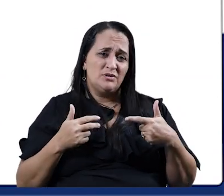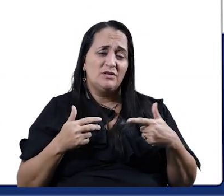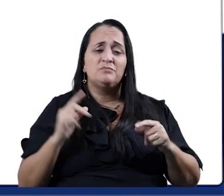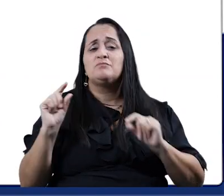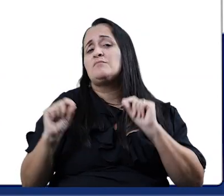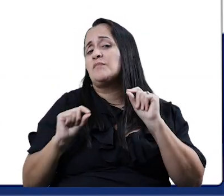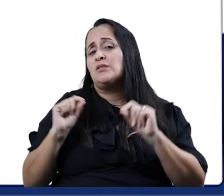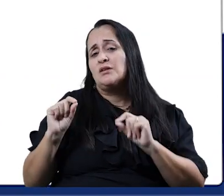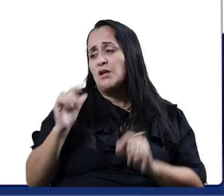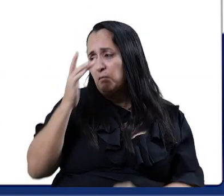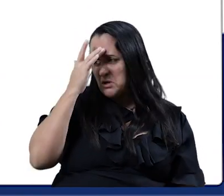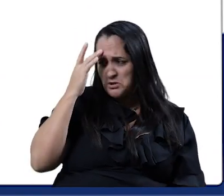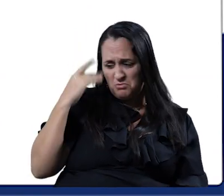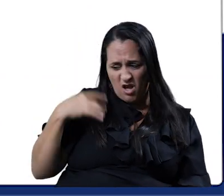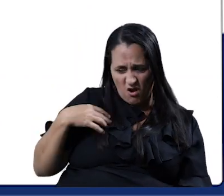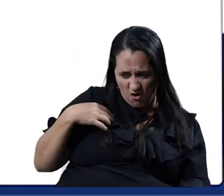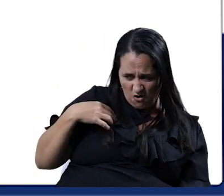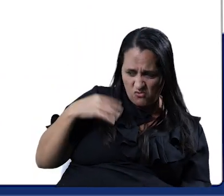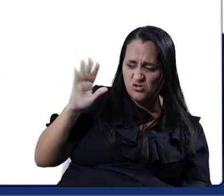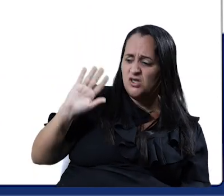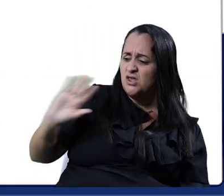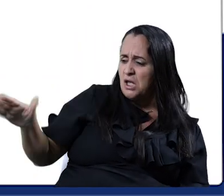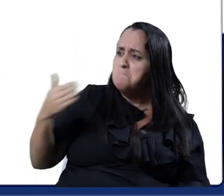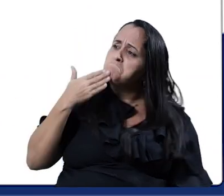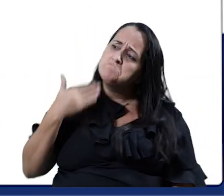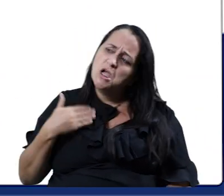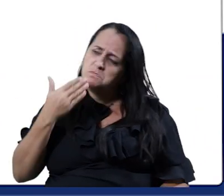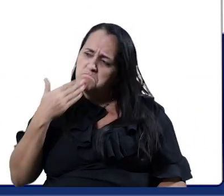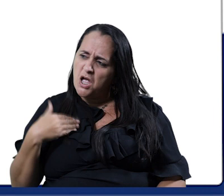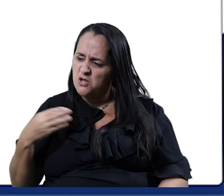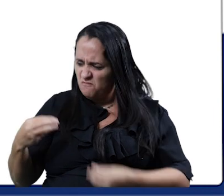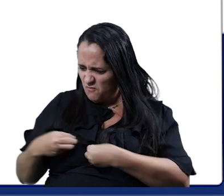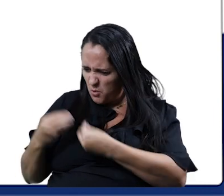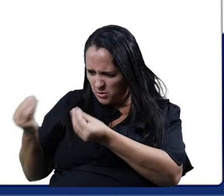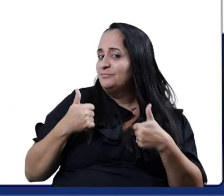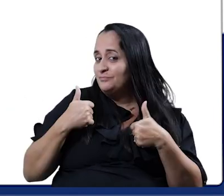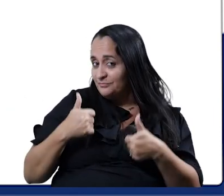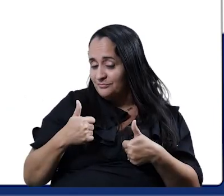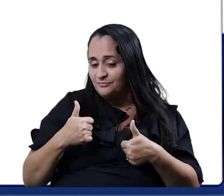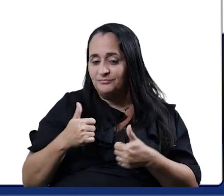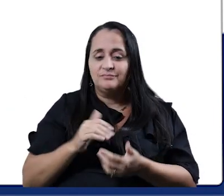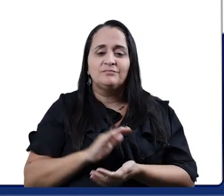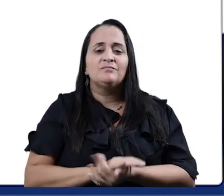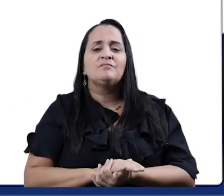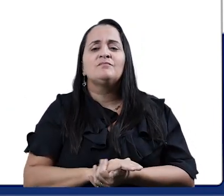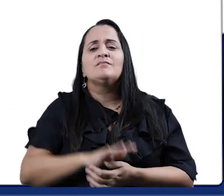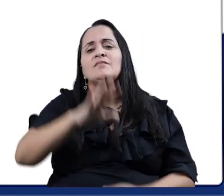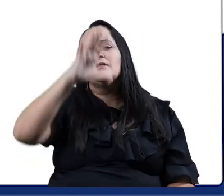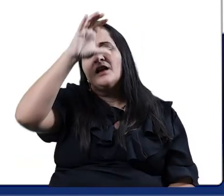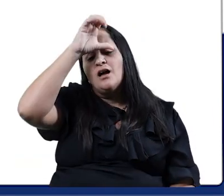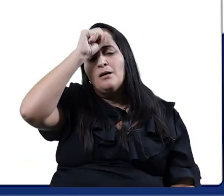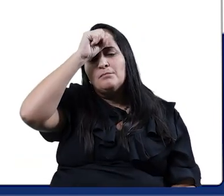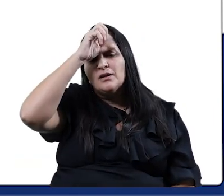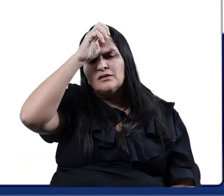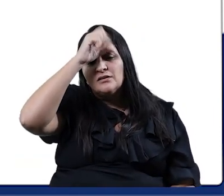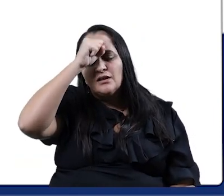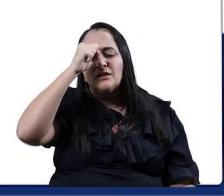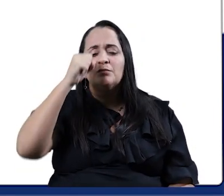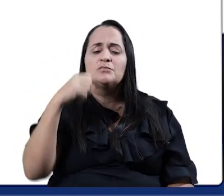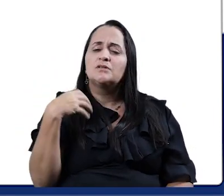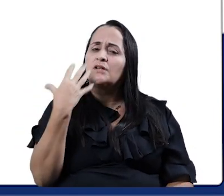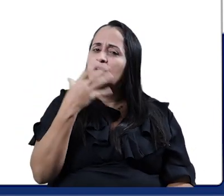E a pessoa tá dizendo, que é isso, né? Se eu pedir, não dá nem para mim. E aprendemos que as